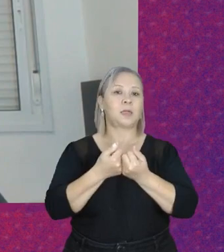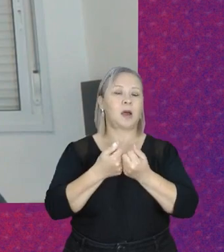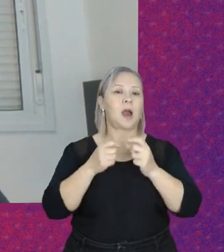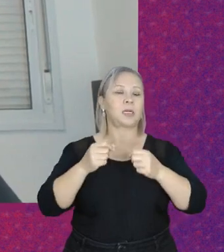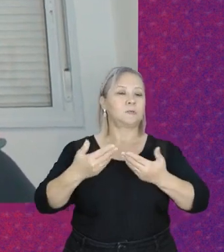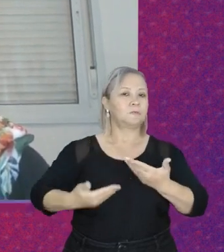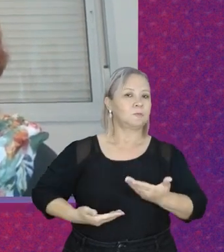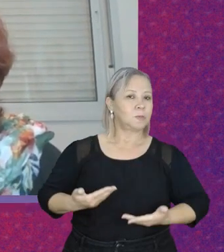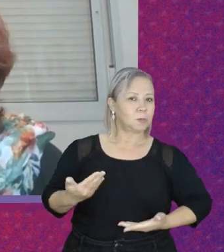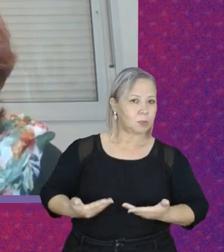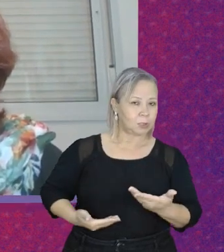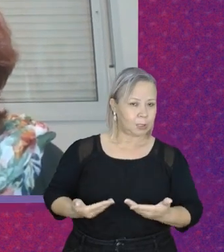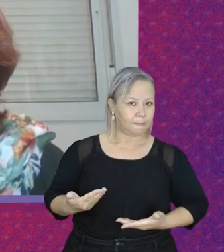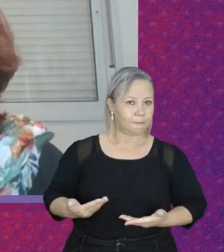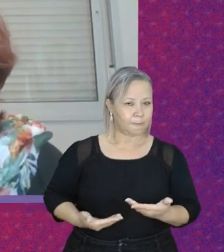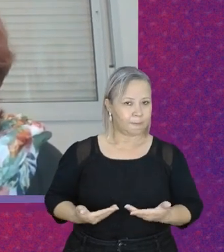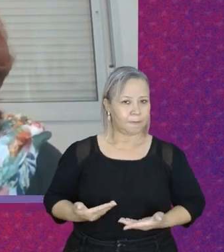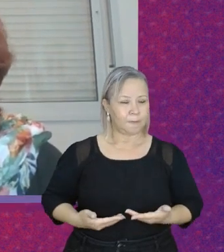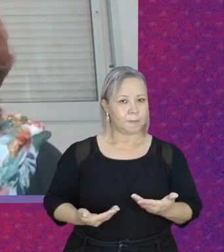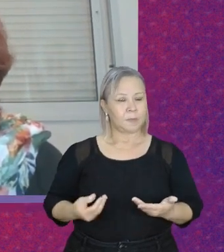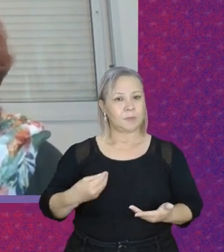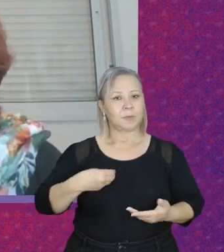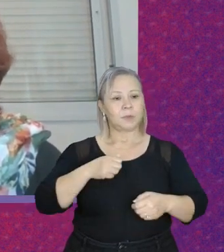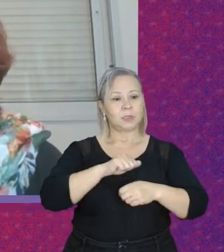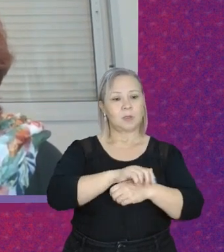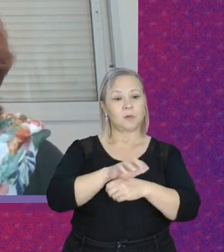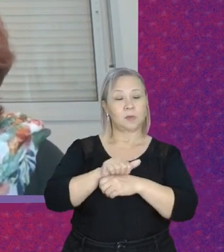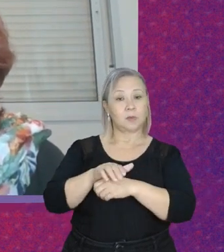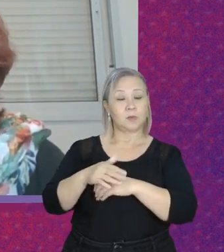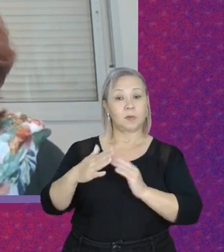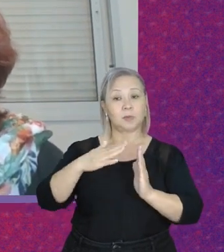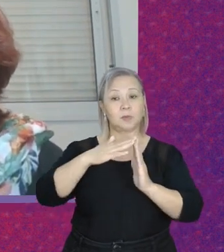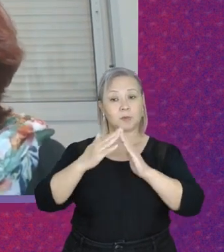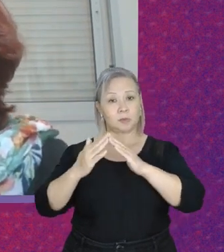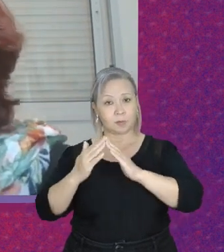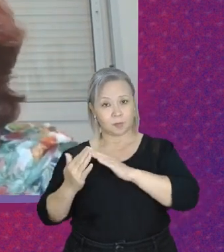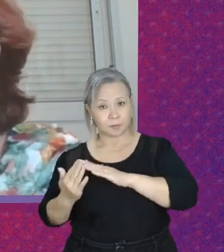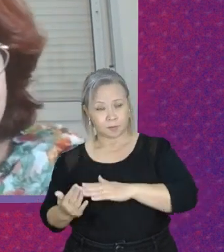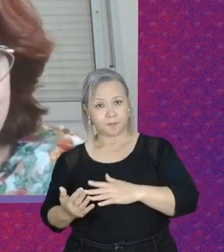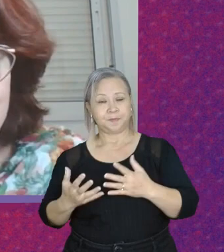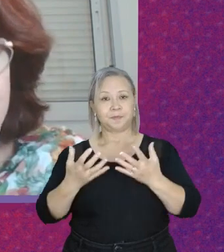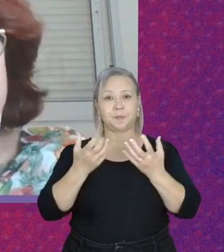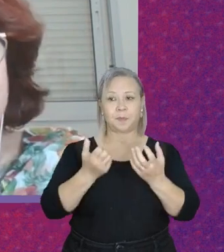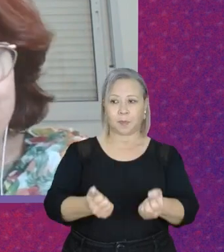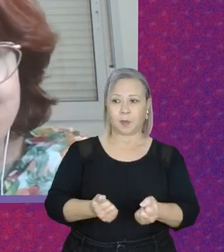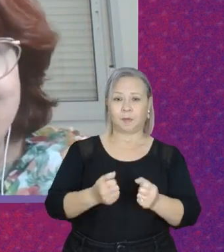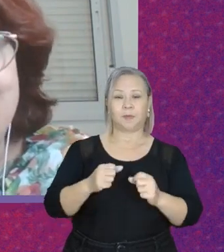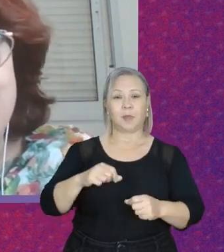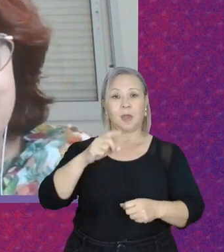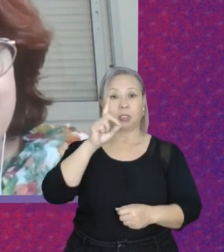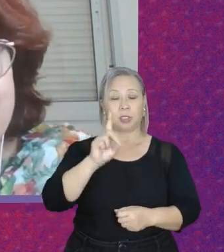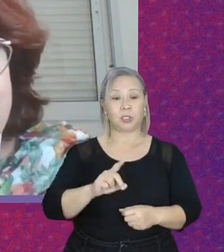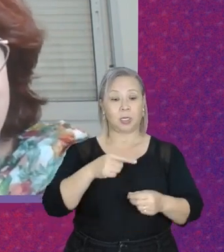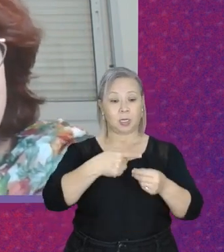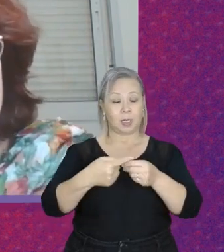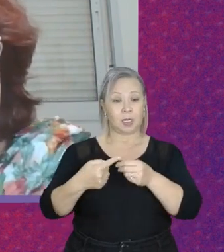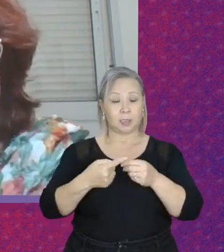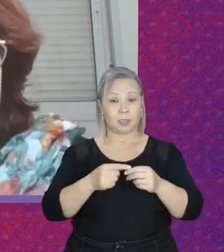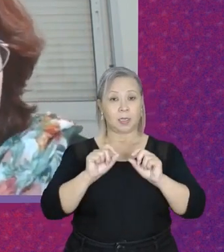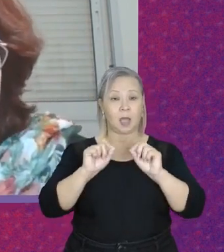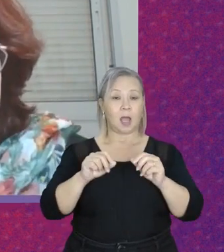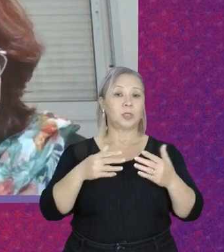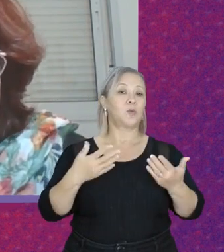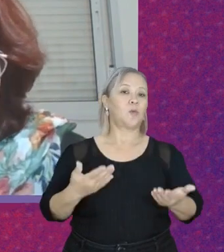serviços que estão disponíveis nas periferias. Nós vamos ter direito à cidade na medida em que